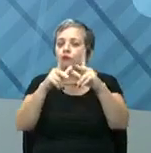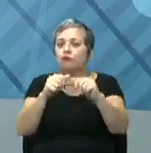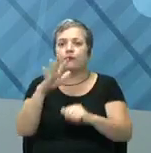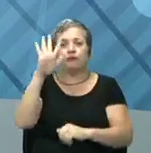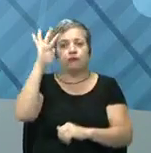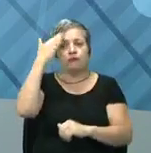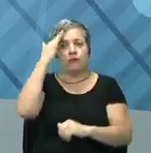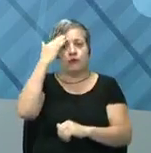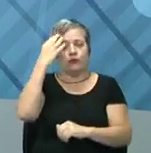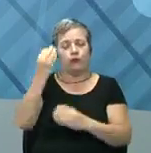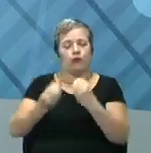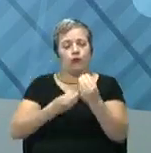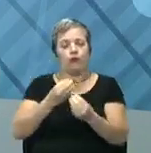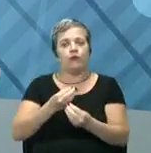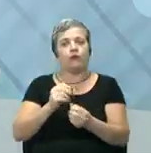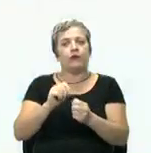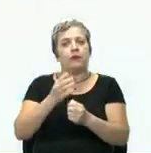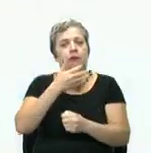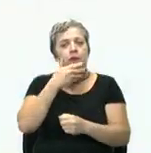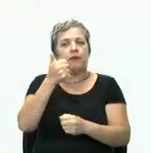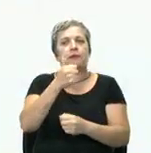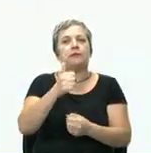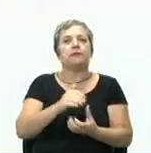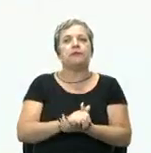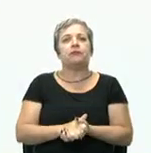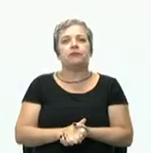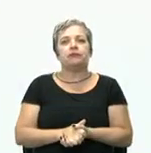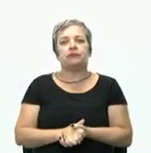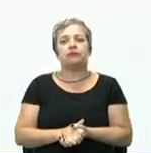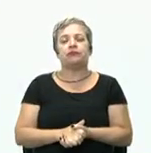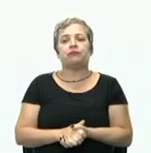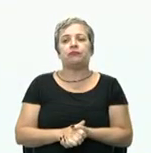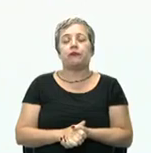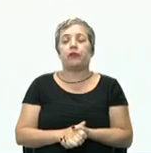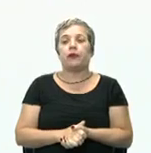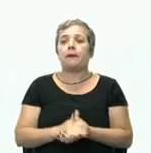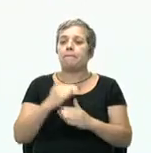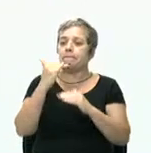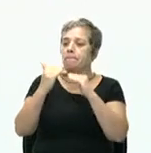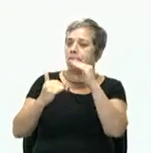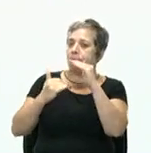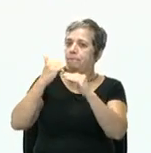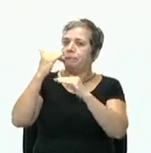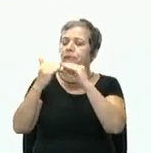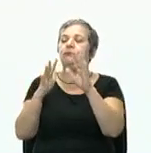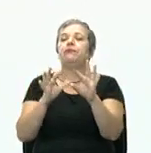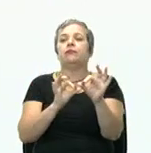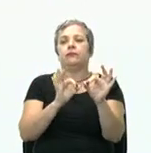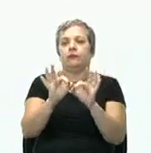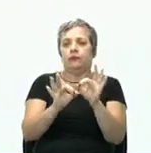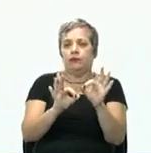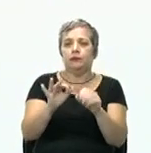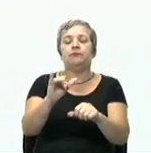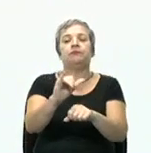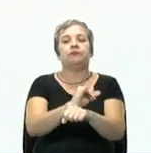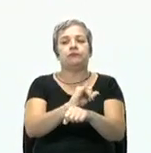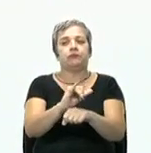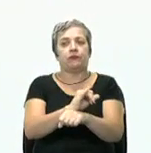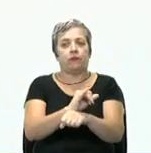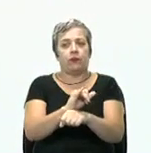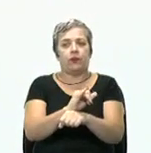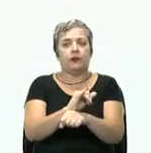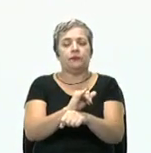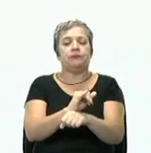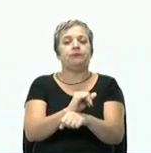entender como fazer ele da melhor forma possível. Quando nós pensamos no processo aí de planejamento estratégico, de pensar